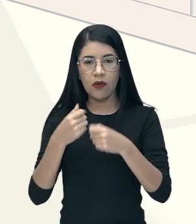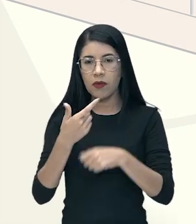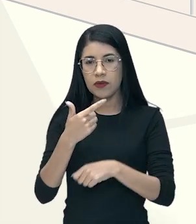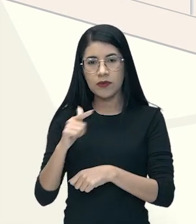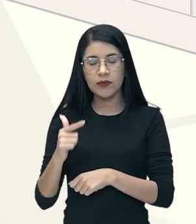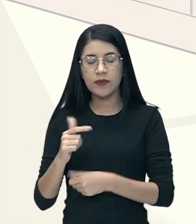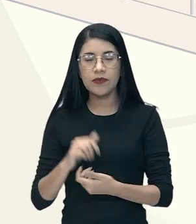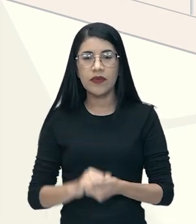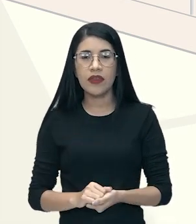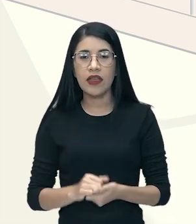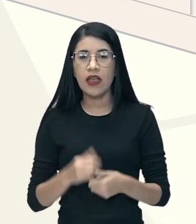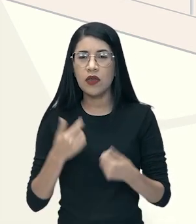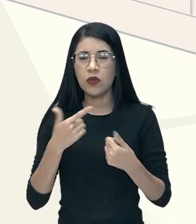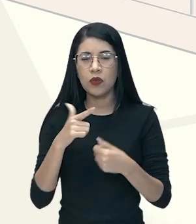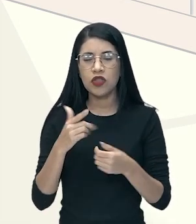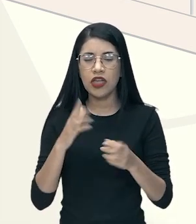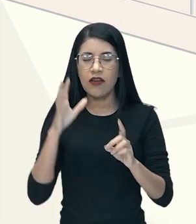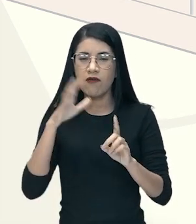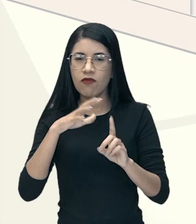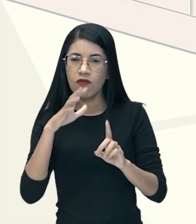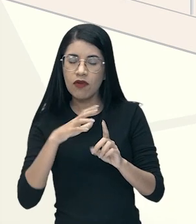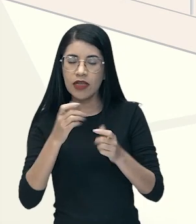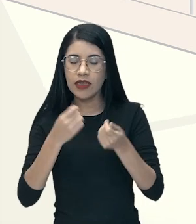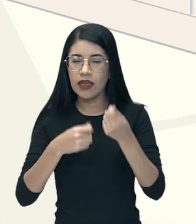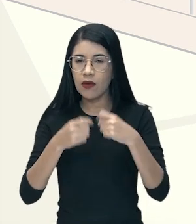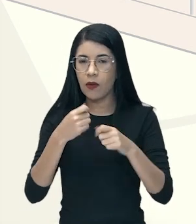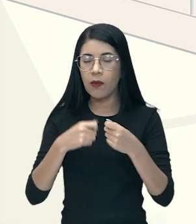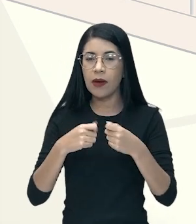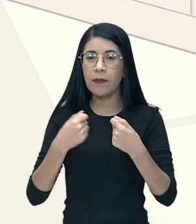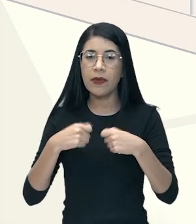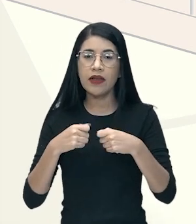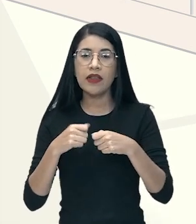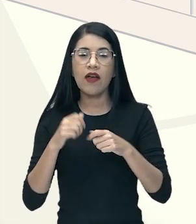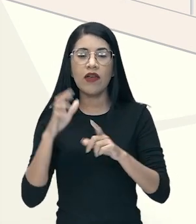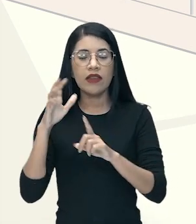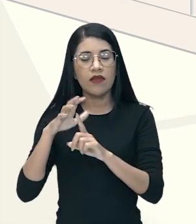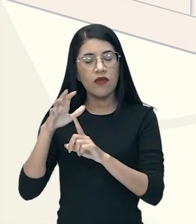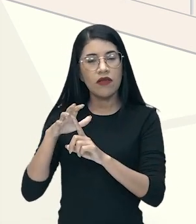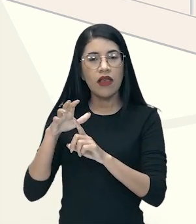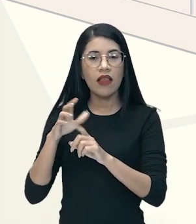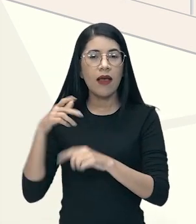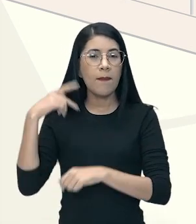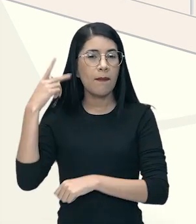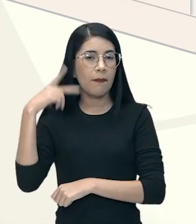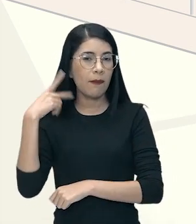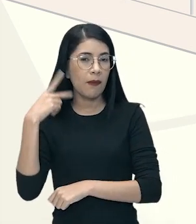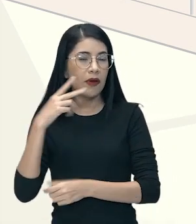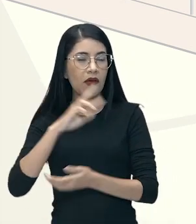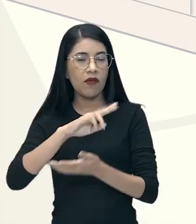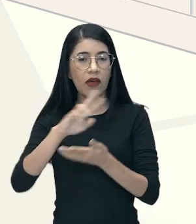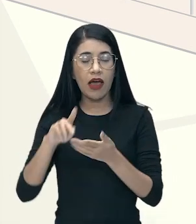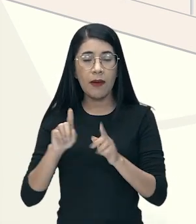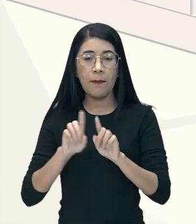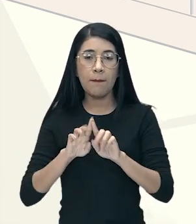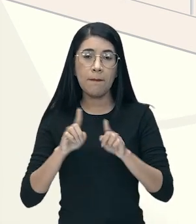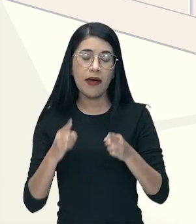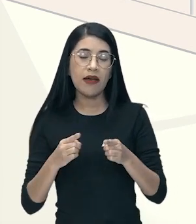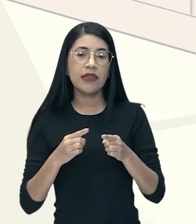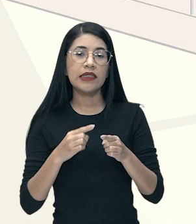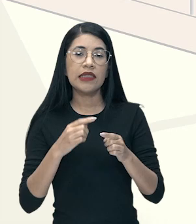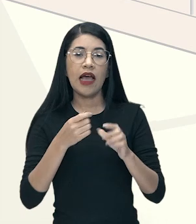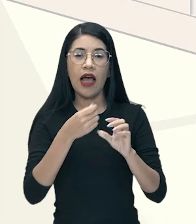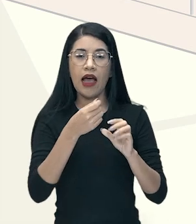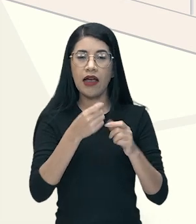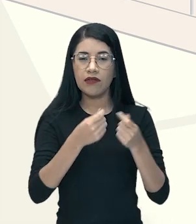deveria interferir na economia, ele deveria interferir nas questões políticas. Mas, nas questões econômicas, o que o próprio Adam